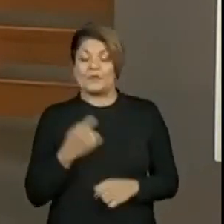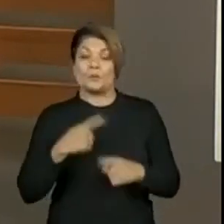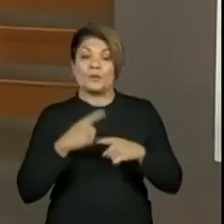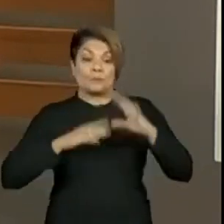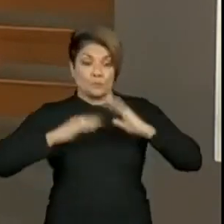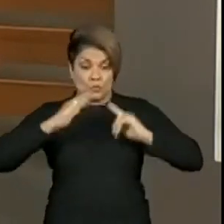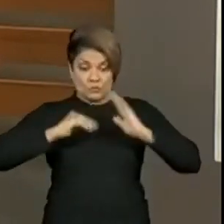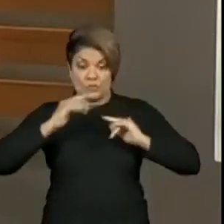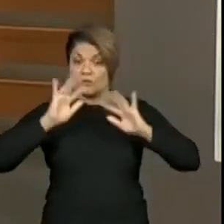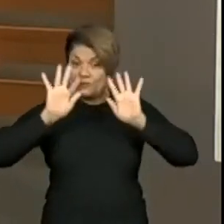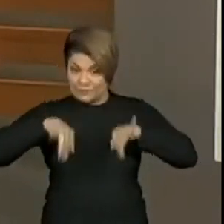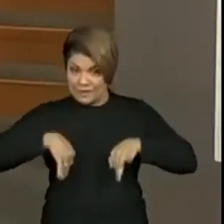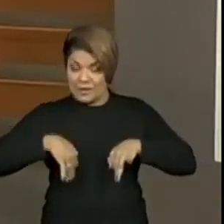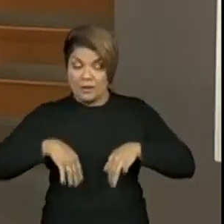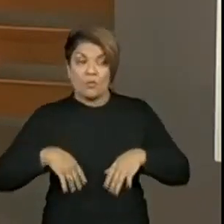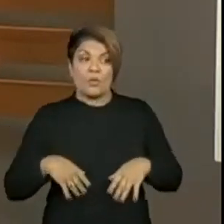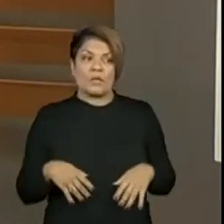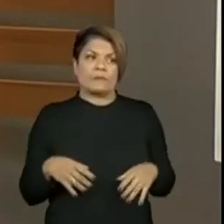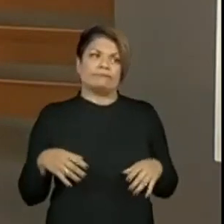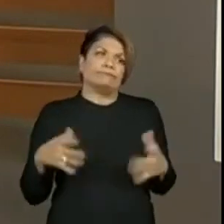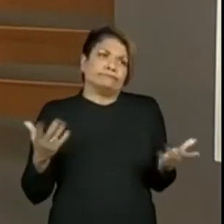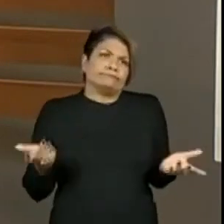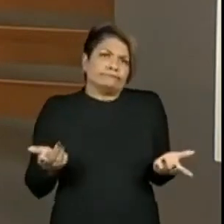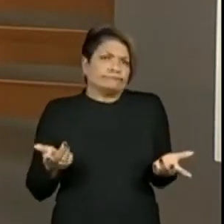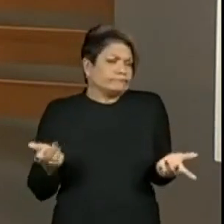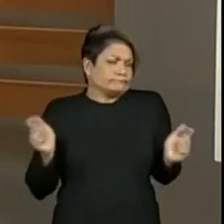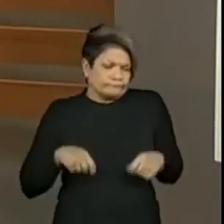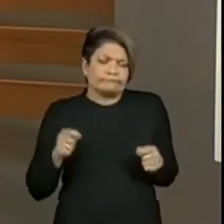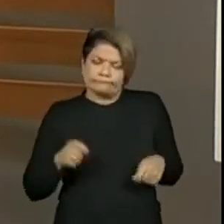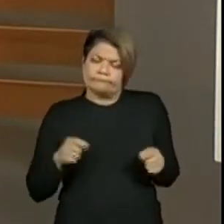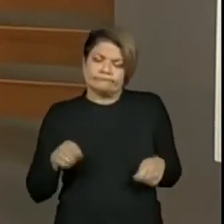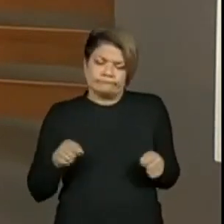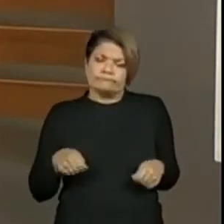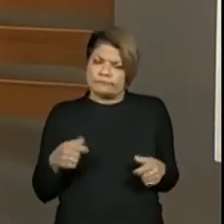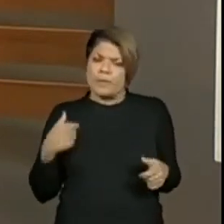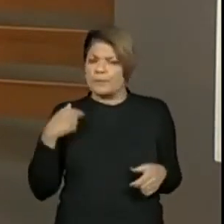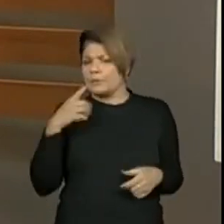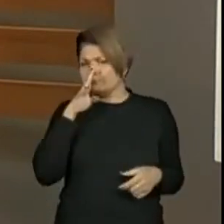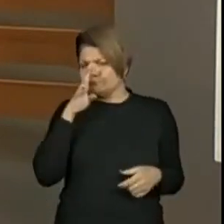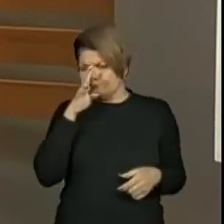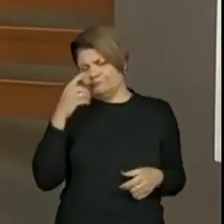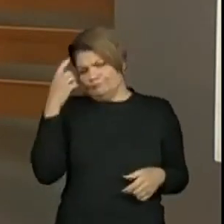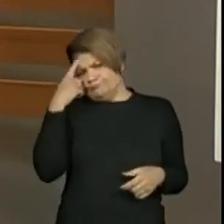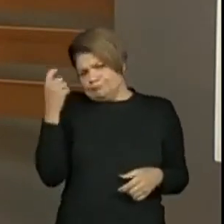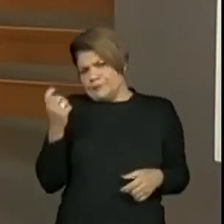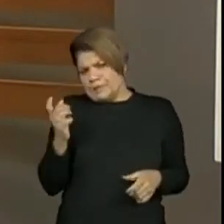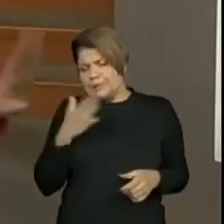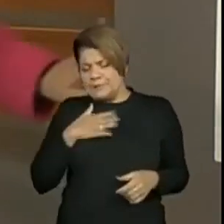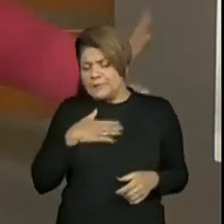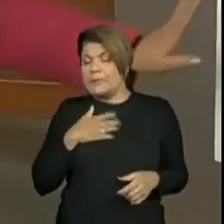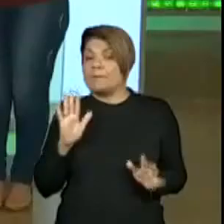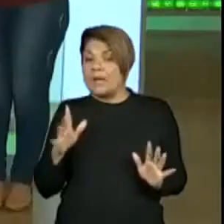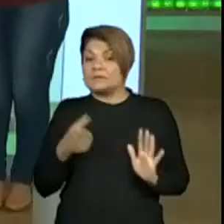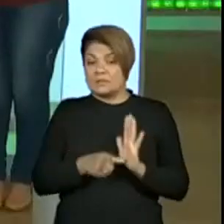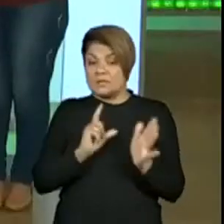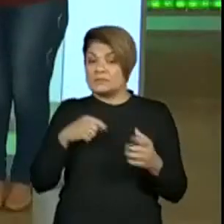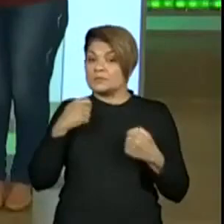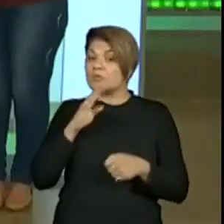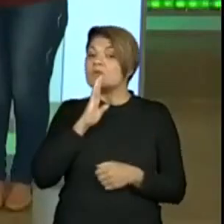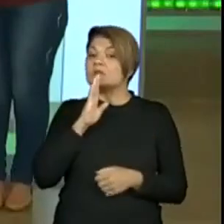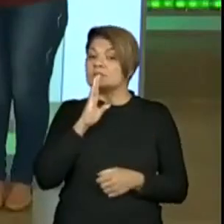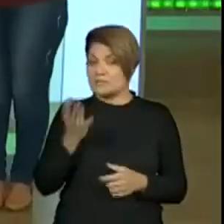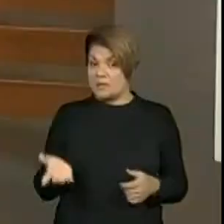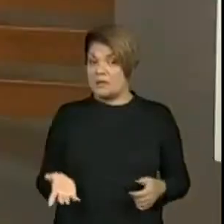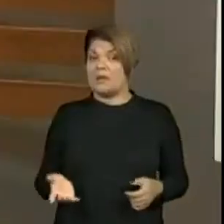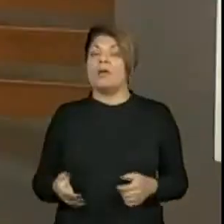professora? Sim. Mas o que vem antes, a gente tem que, pelo menos, conhecer para saber o destino, para saber o que vai fazer. Então, para a gente